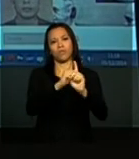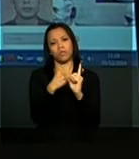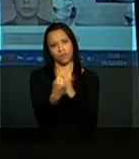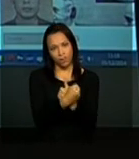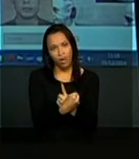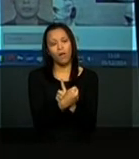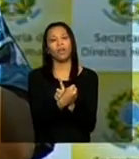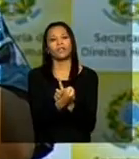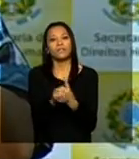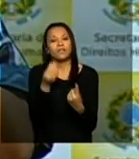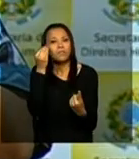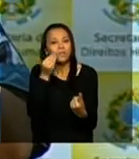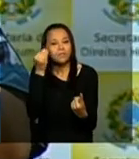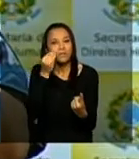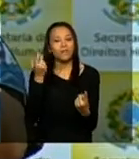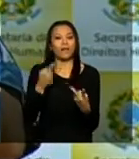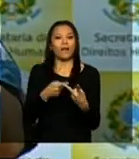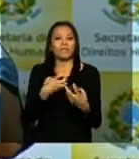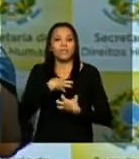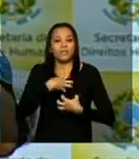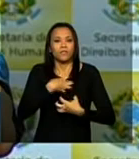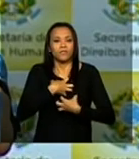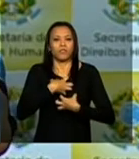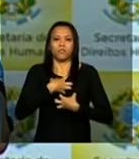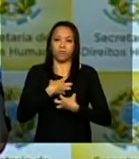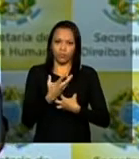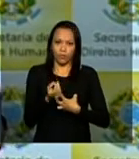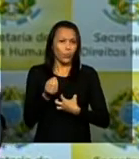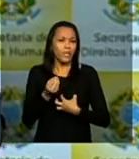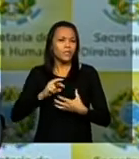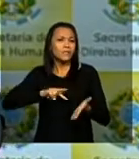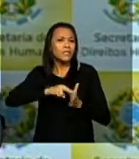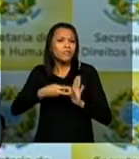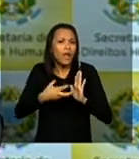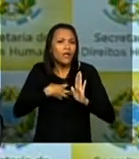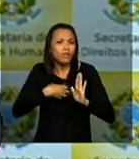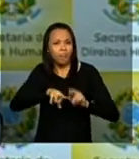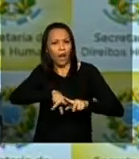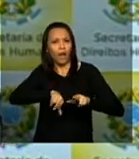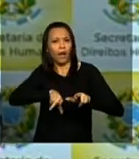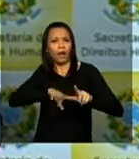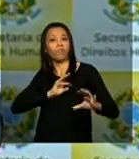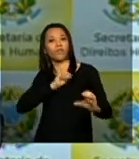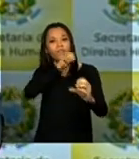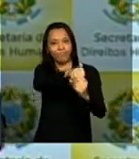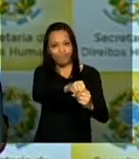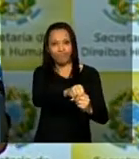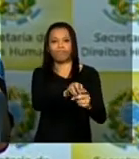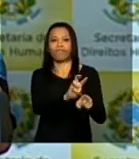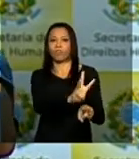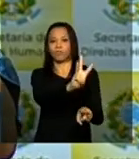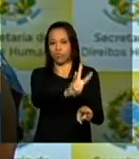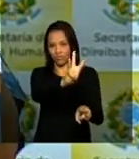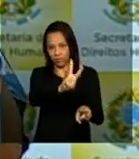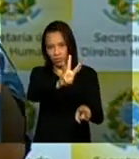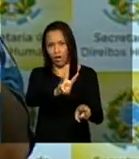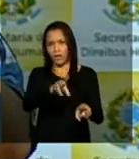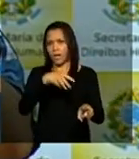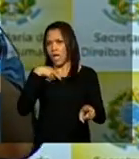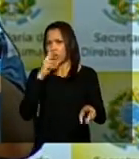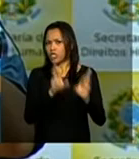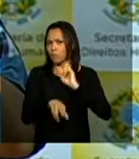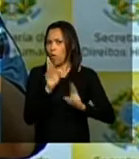experimentaram esse momento e quantas respostas foram dadas nas mais